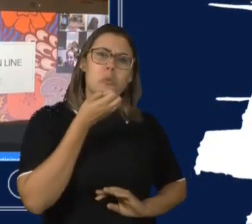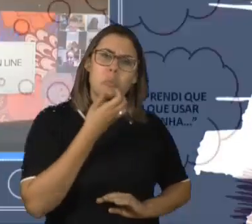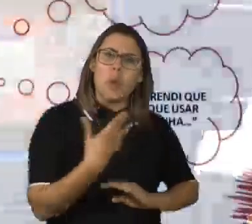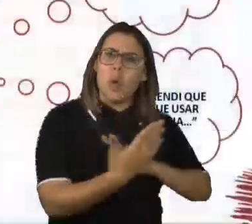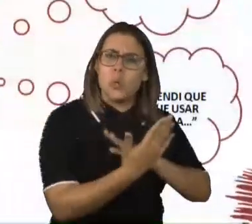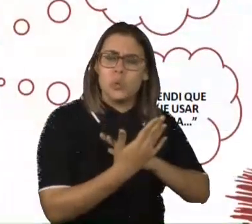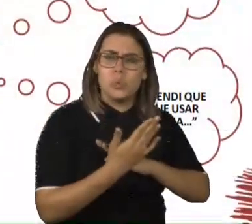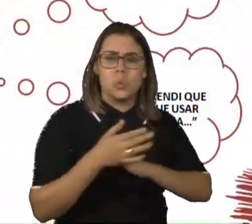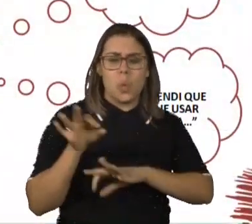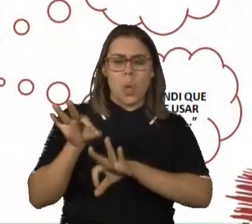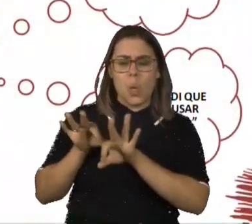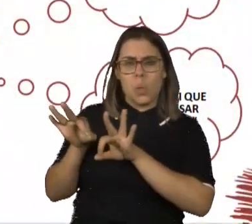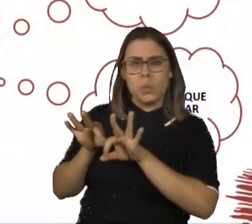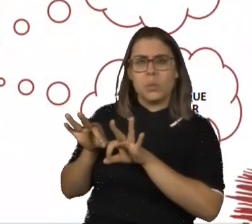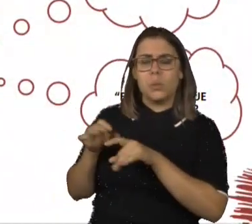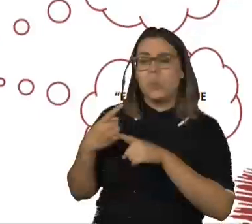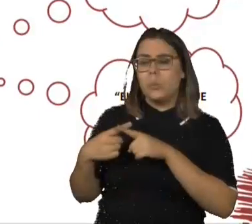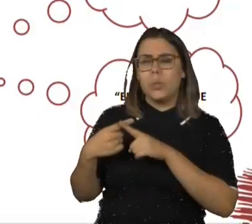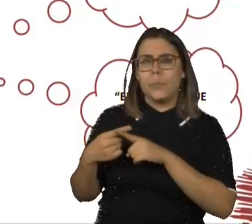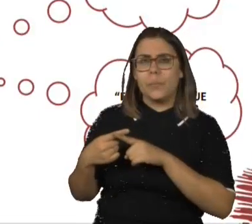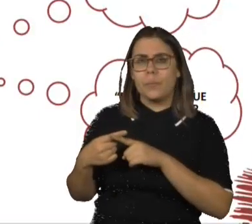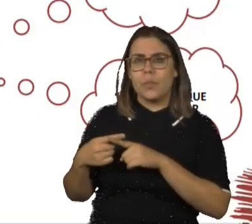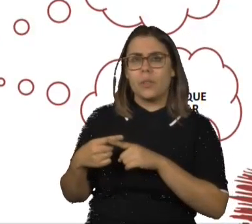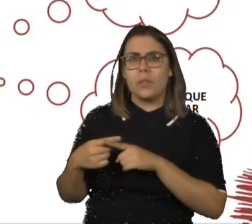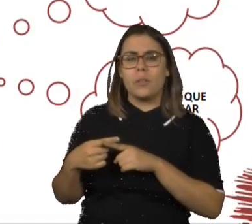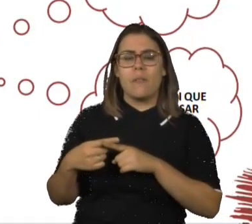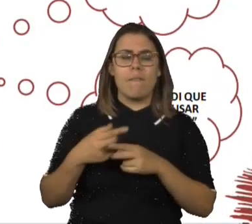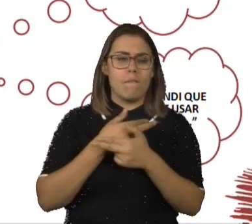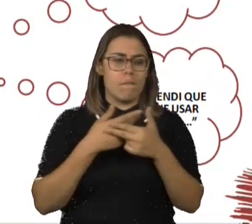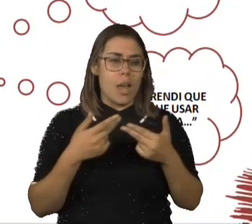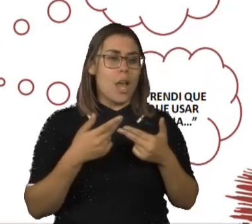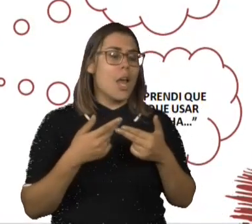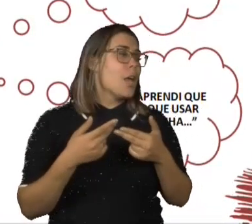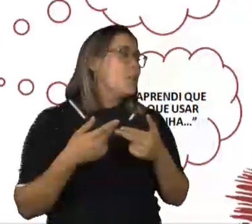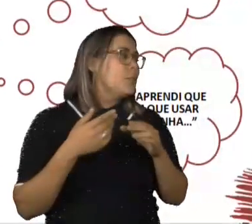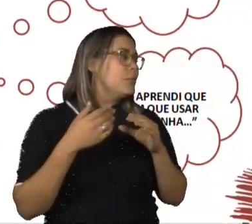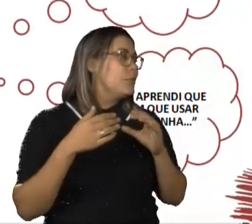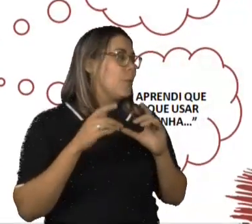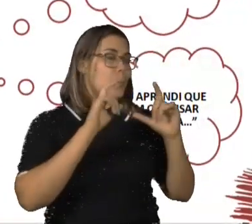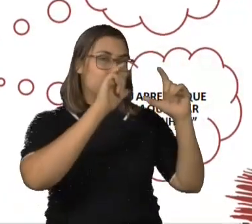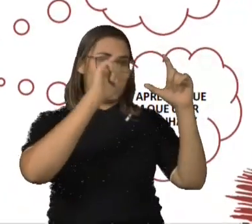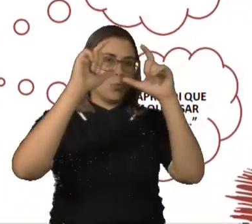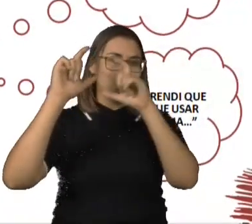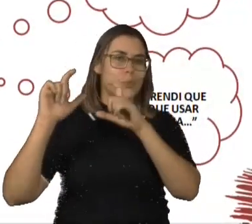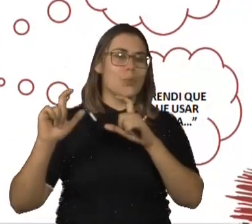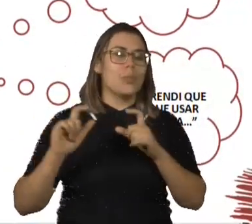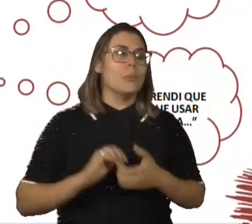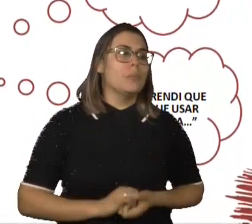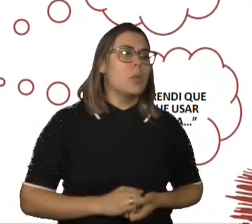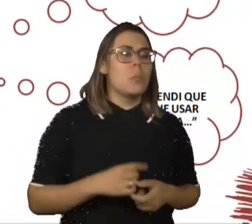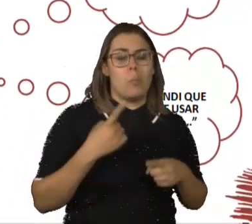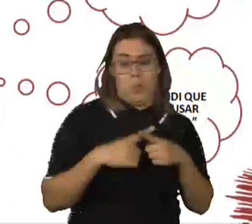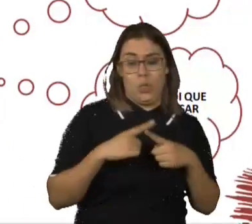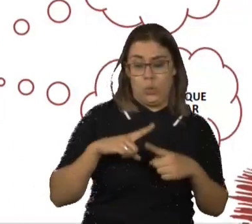lá no Carpetim. E nós tivemos alguns comentários que eu trouxe alguns para vocês aqui. O mocinho colocou e falou assim, porque